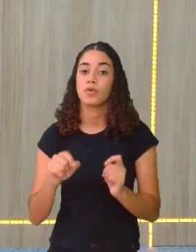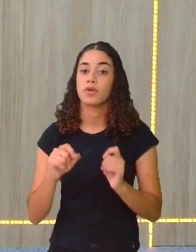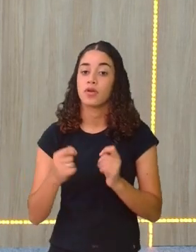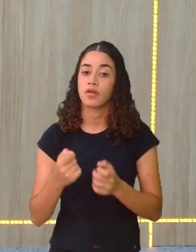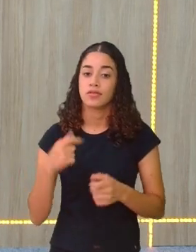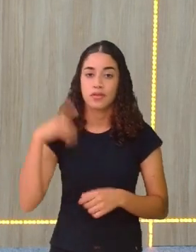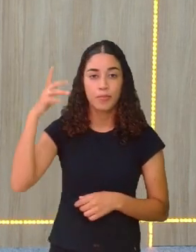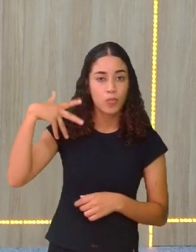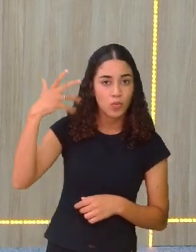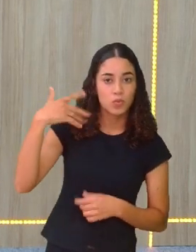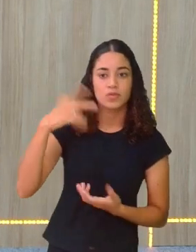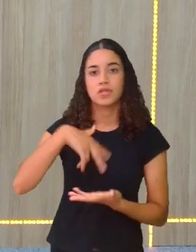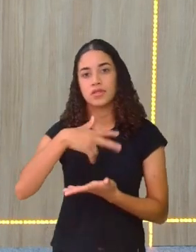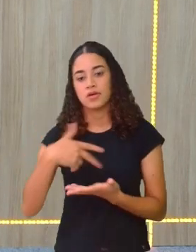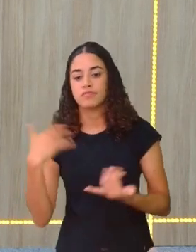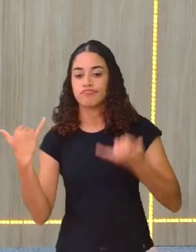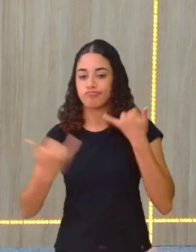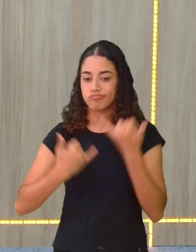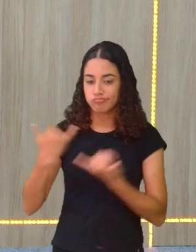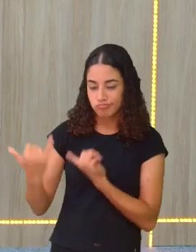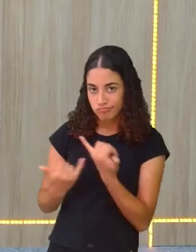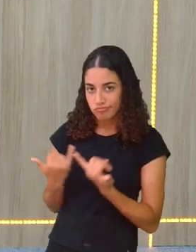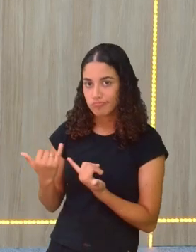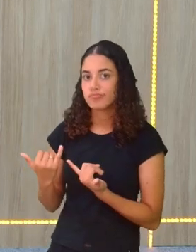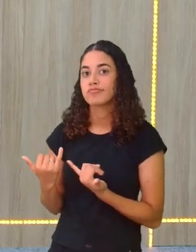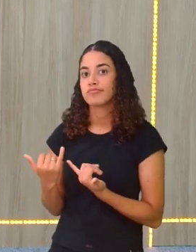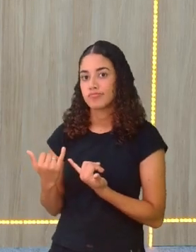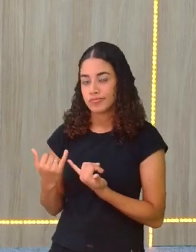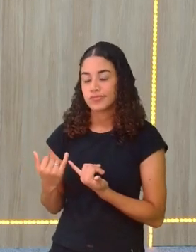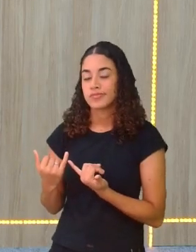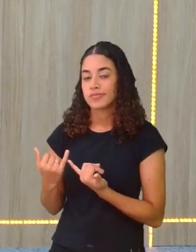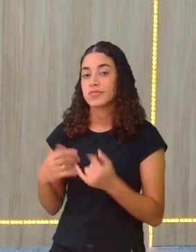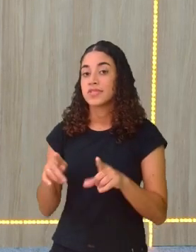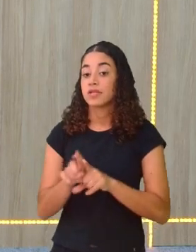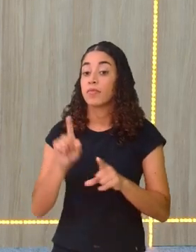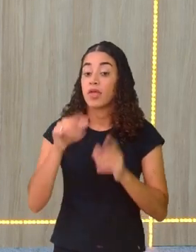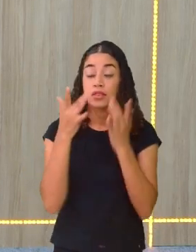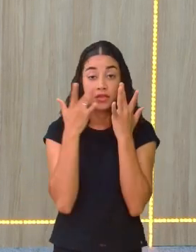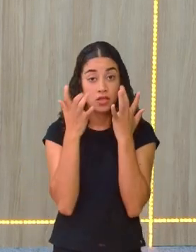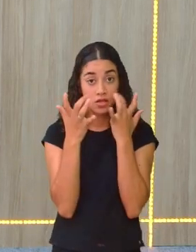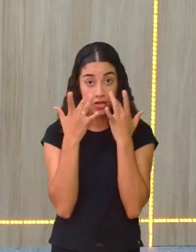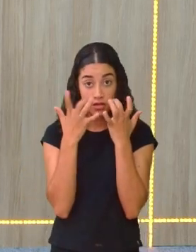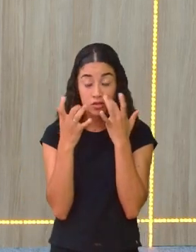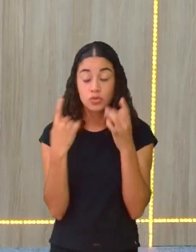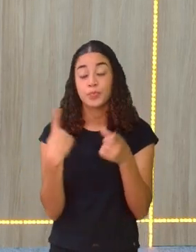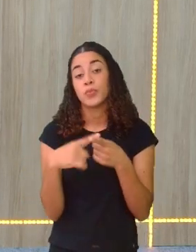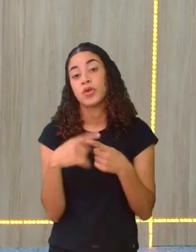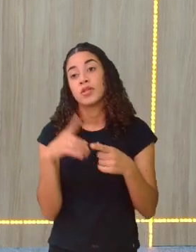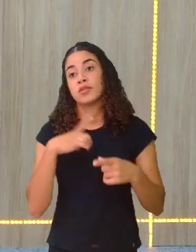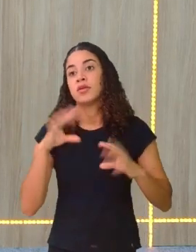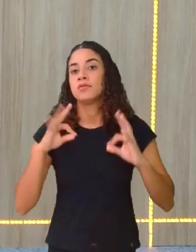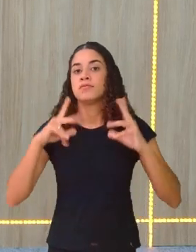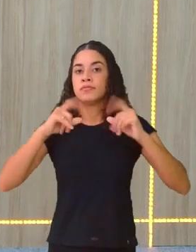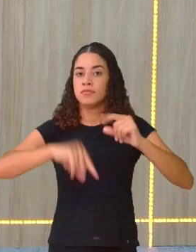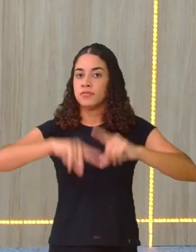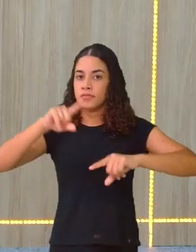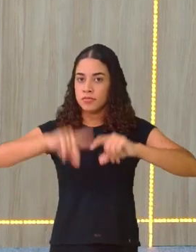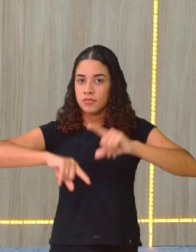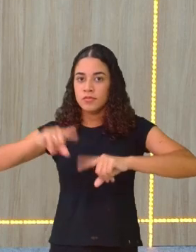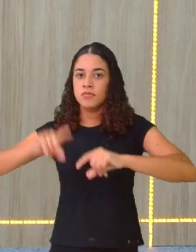música, tem dança, tem brincadeira. E ele é também um teatro, né? Porque tem todos esses elementos de